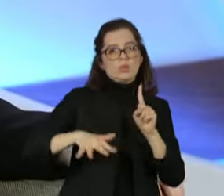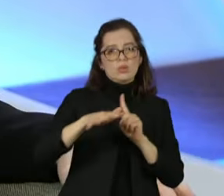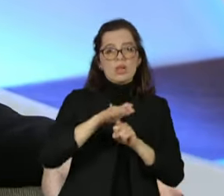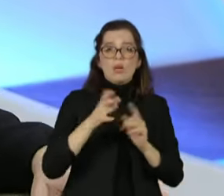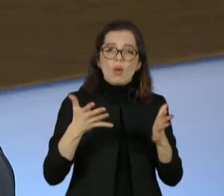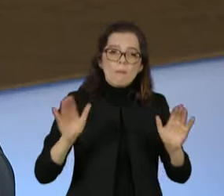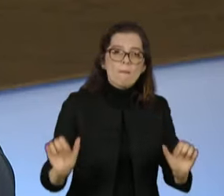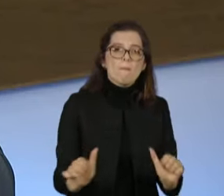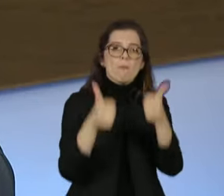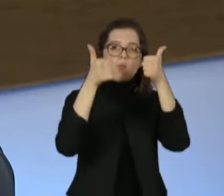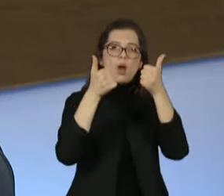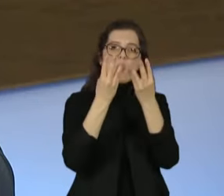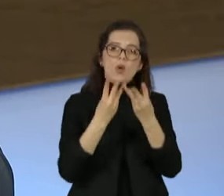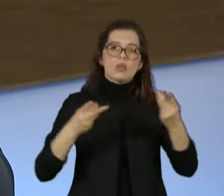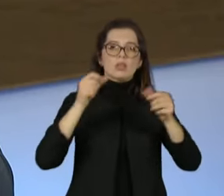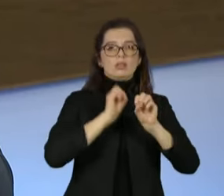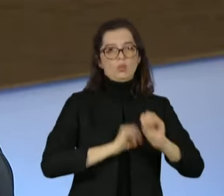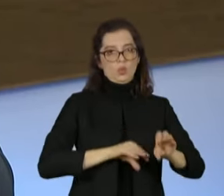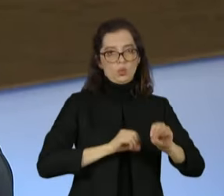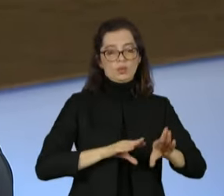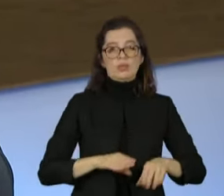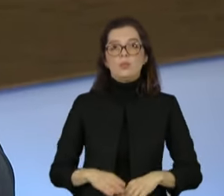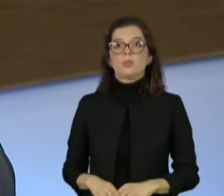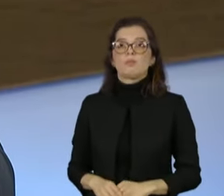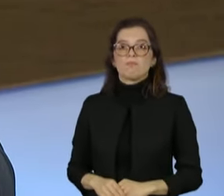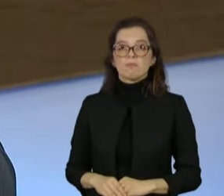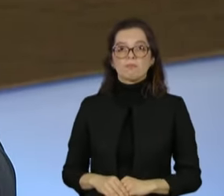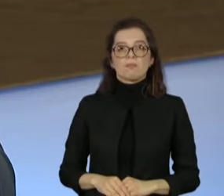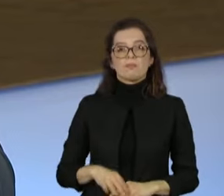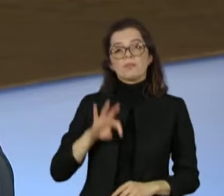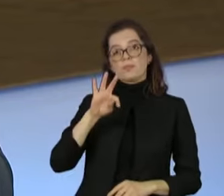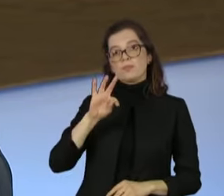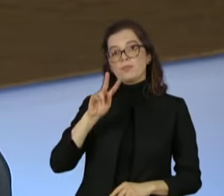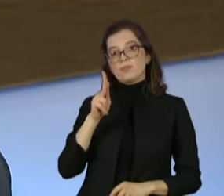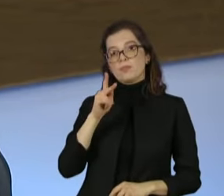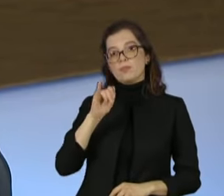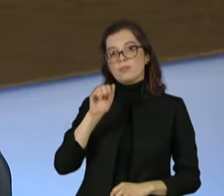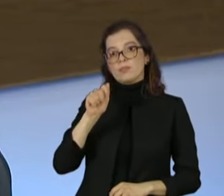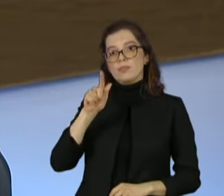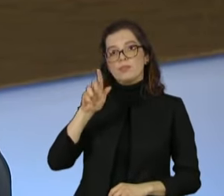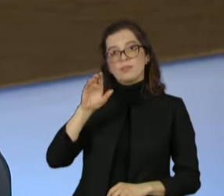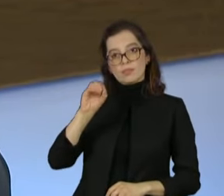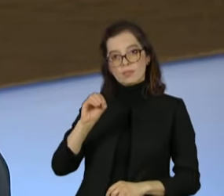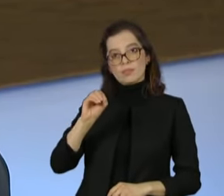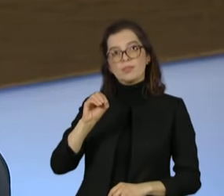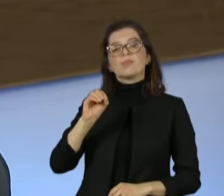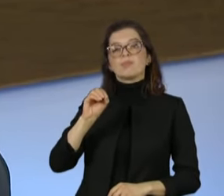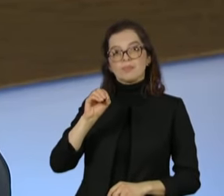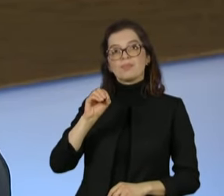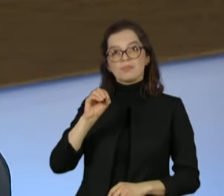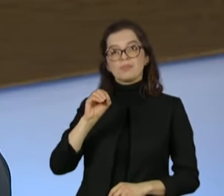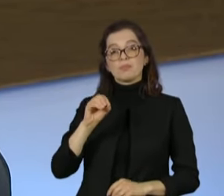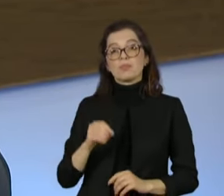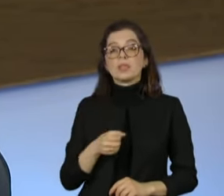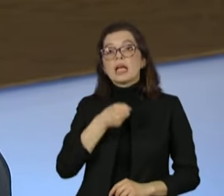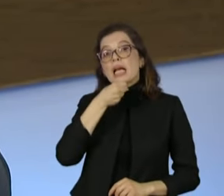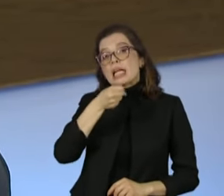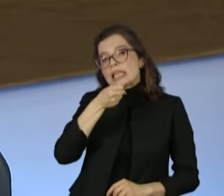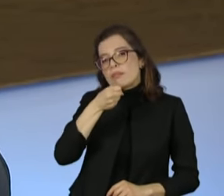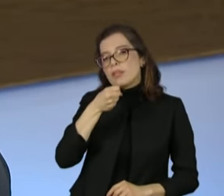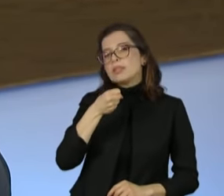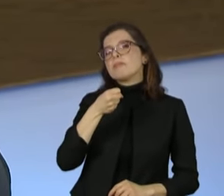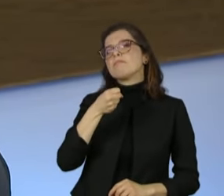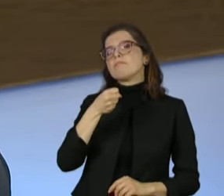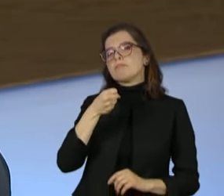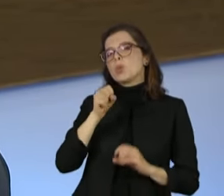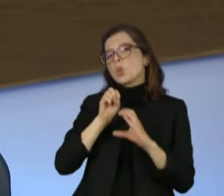Tiago. Boa noite, senadora. Tudo bem? Senadora, uma reportagem publicada hoje pelo Globo revelou que, no último ano, o Ministério